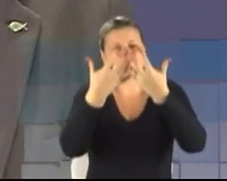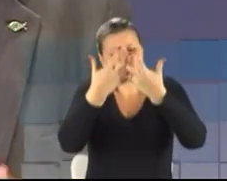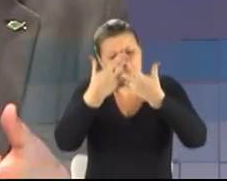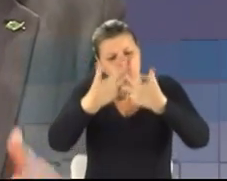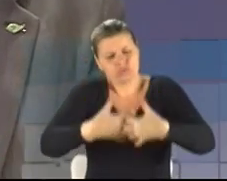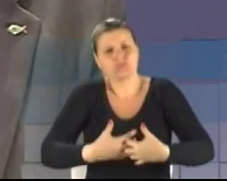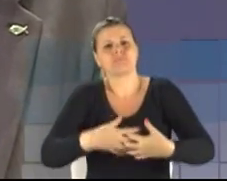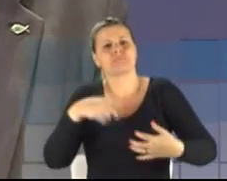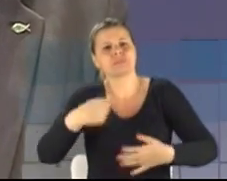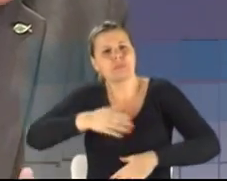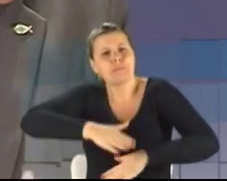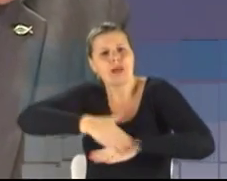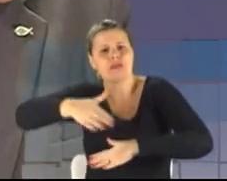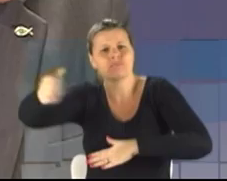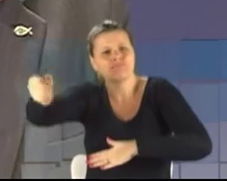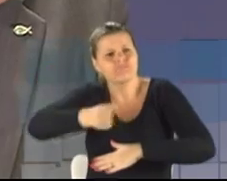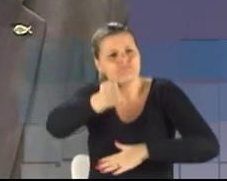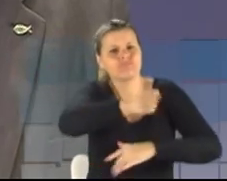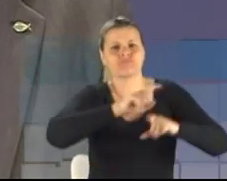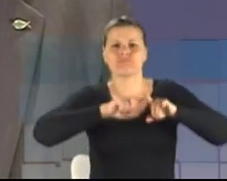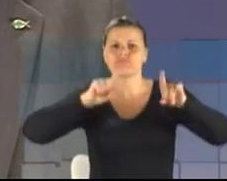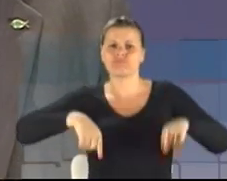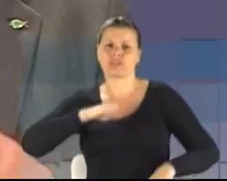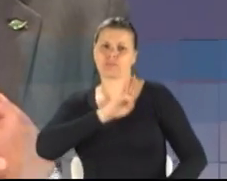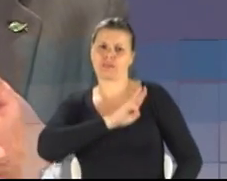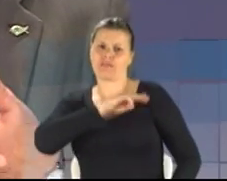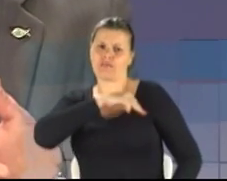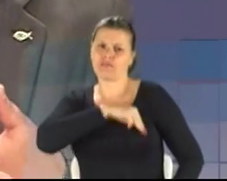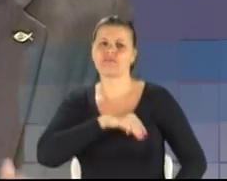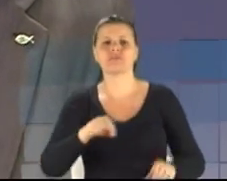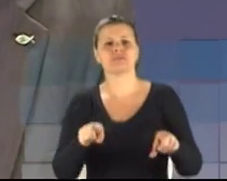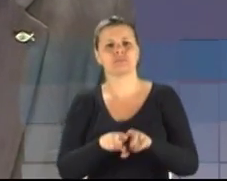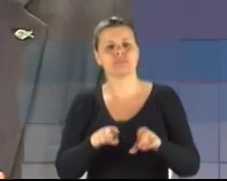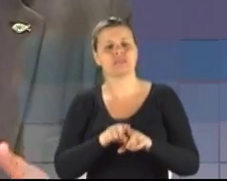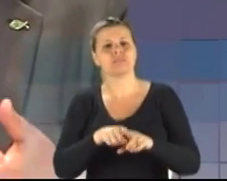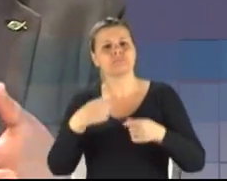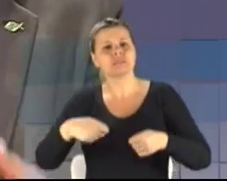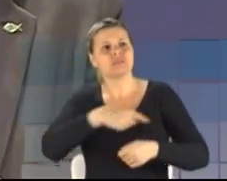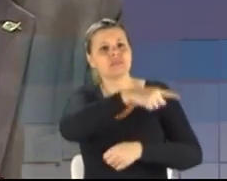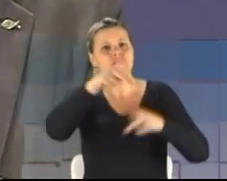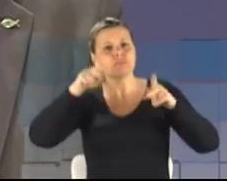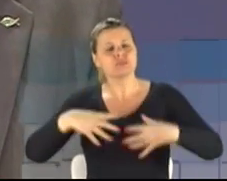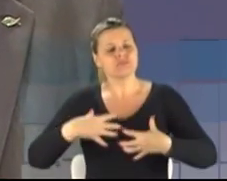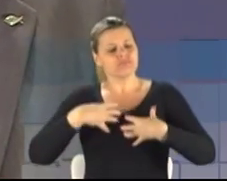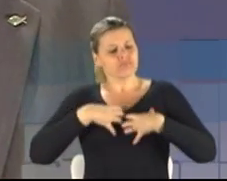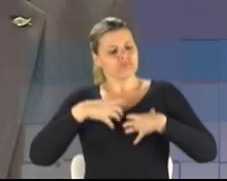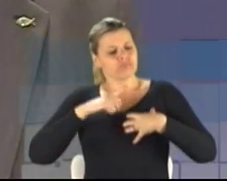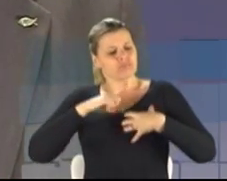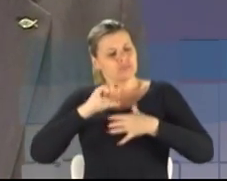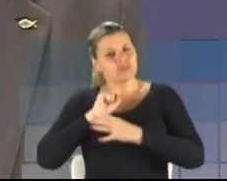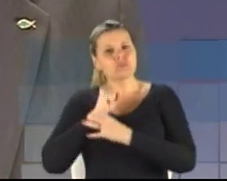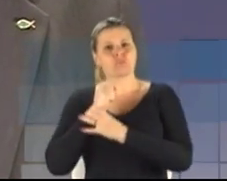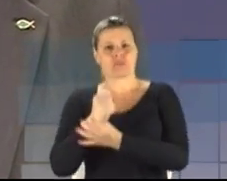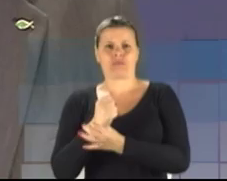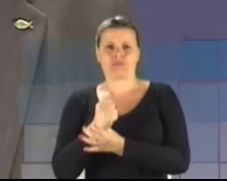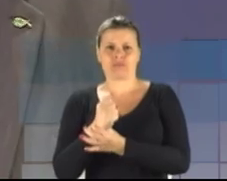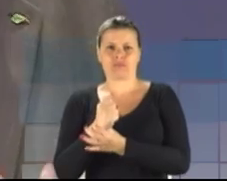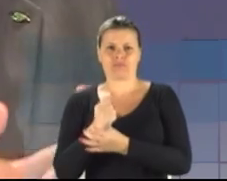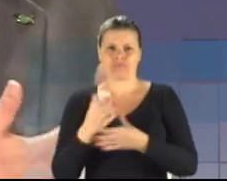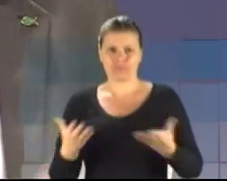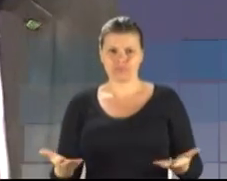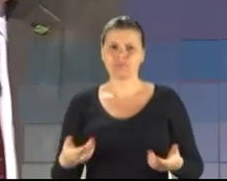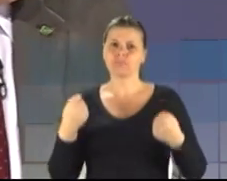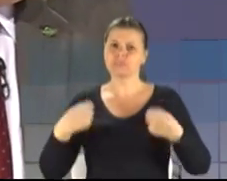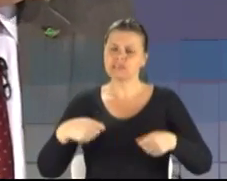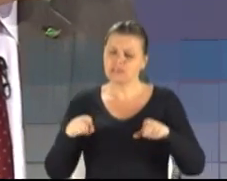colocar mais efetivos da Brigada Militar. Nós temos que dar a sensação de segurança e a própria segurança. Nós temos que fazer a